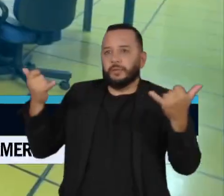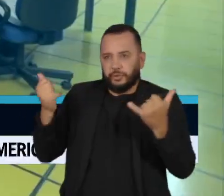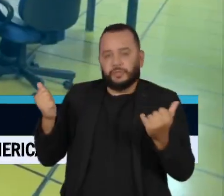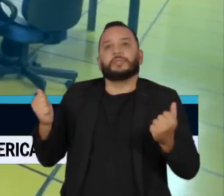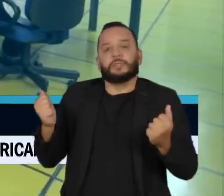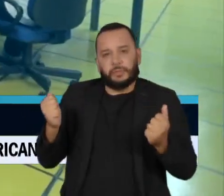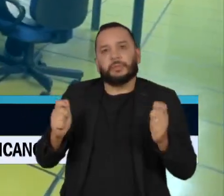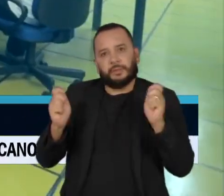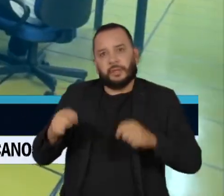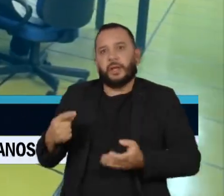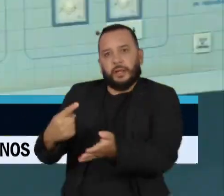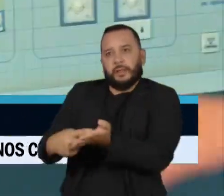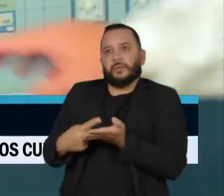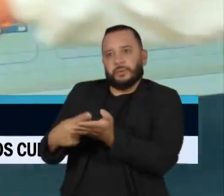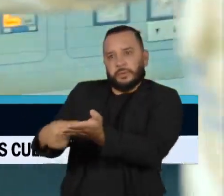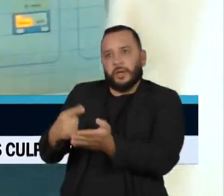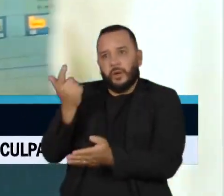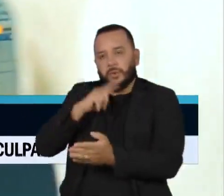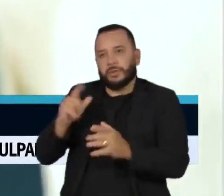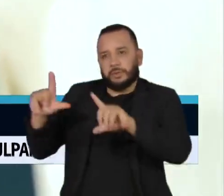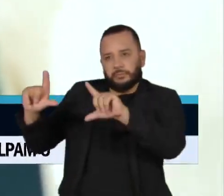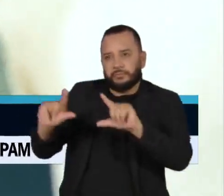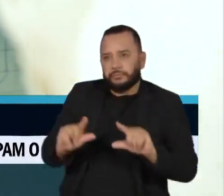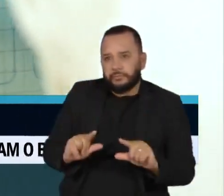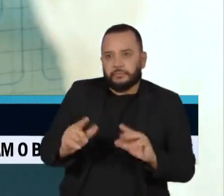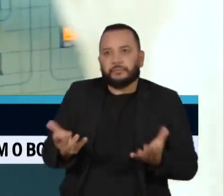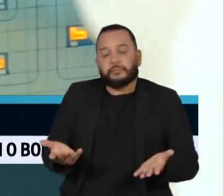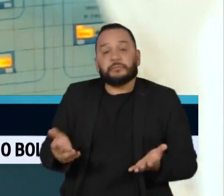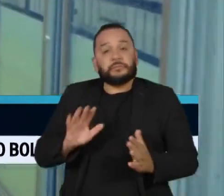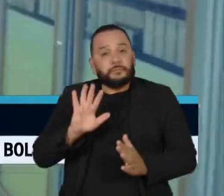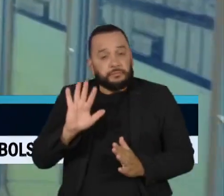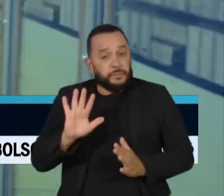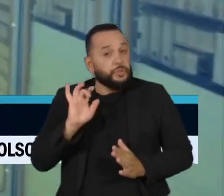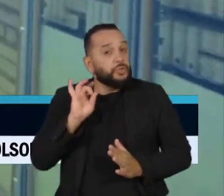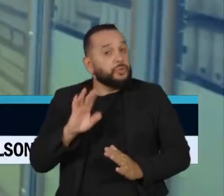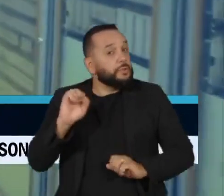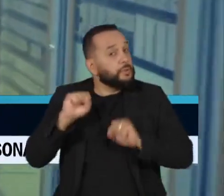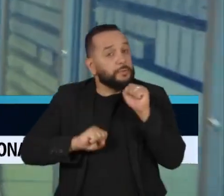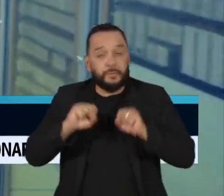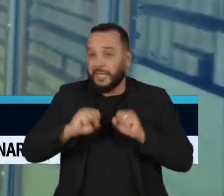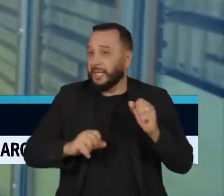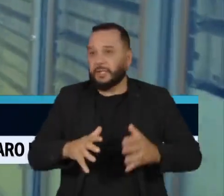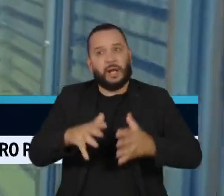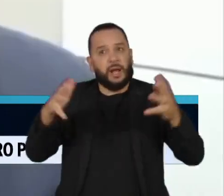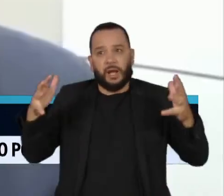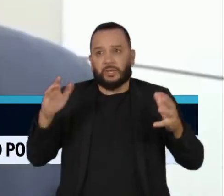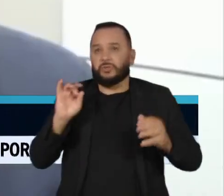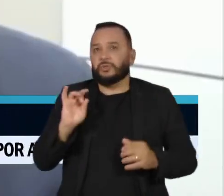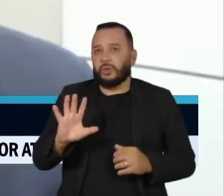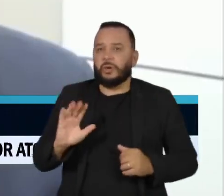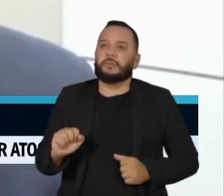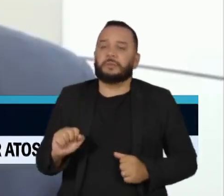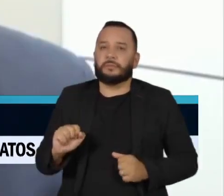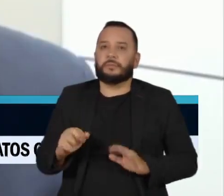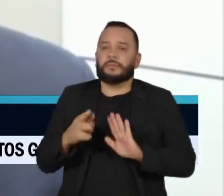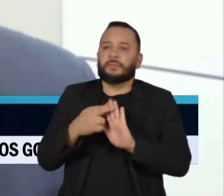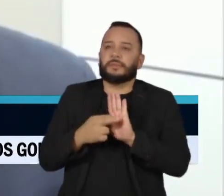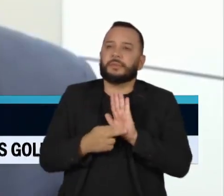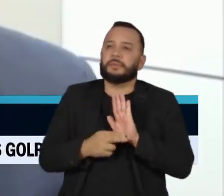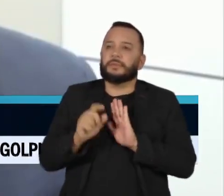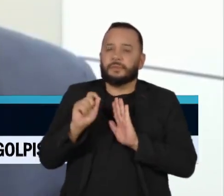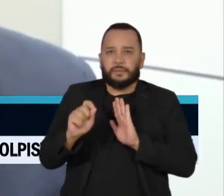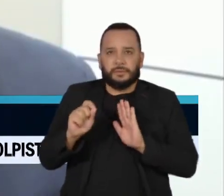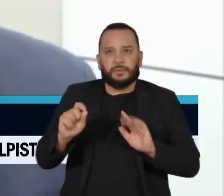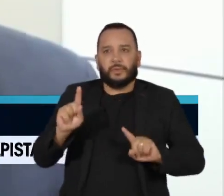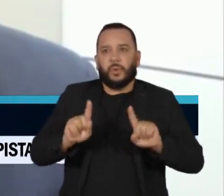margem para negociar e baixar os preços. Mas o benefício é apenas para grandes indústrias. A regra básica é